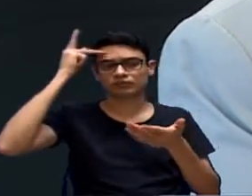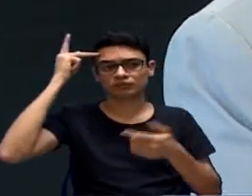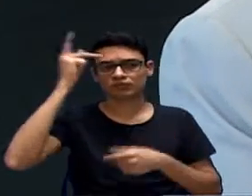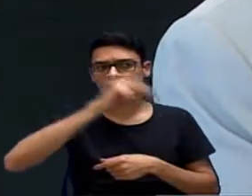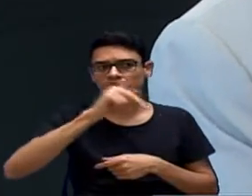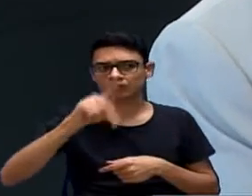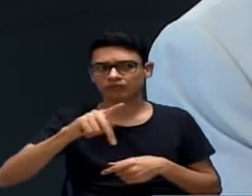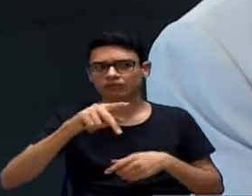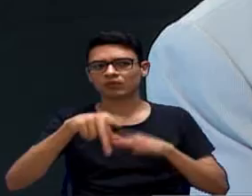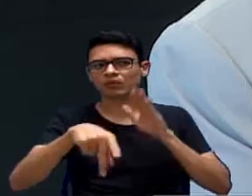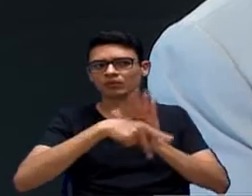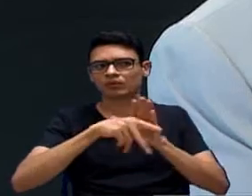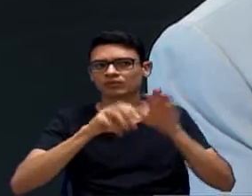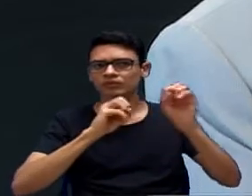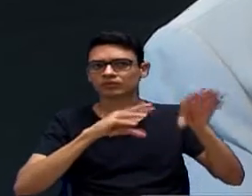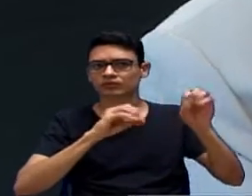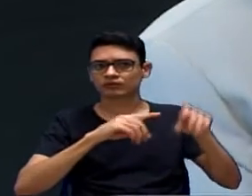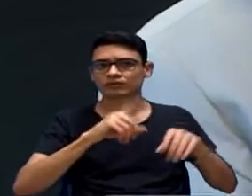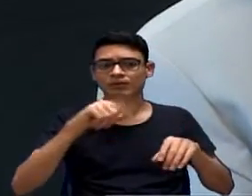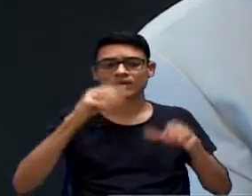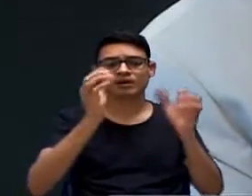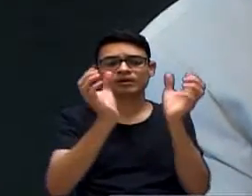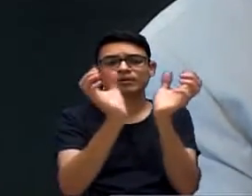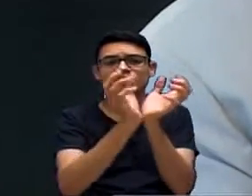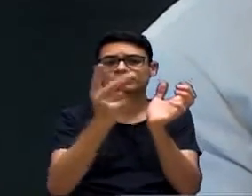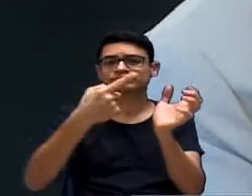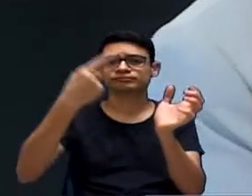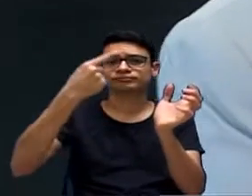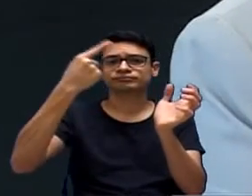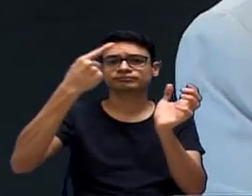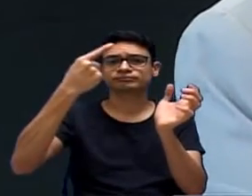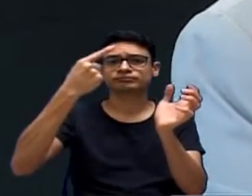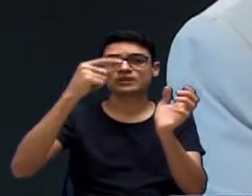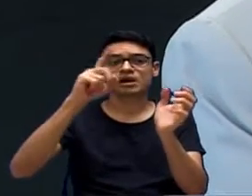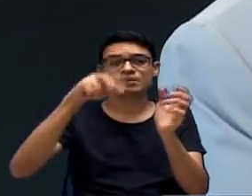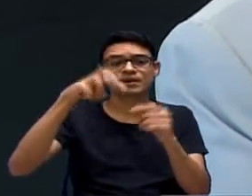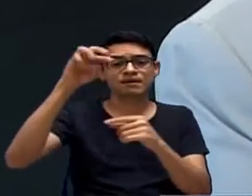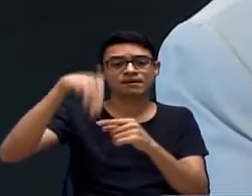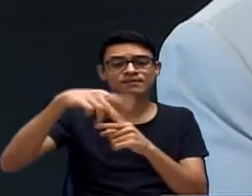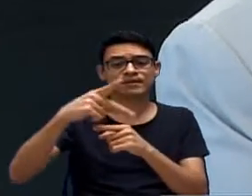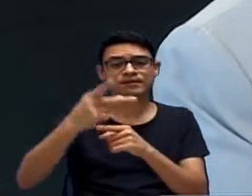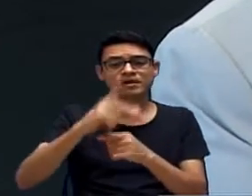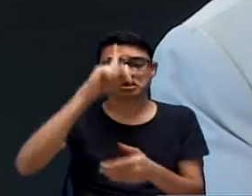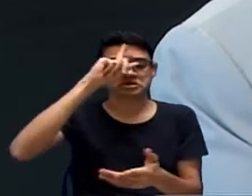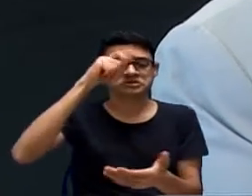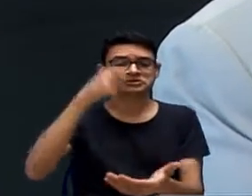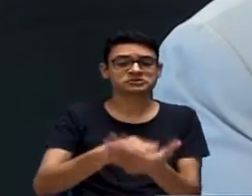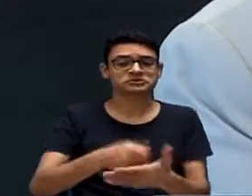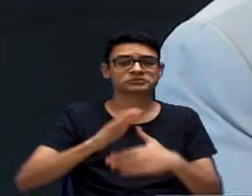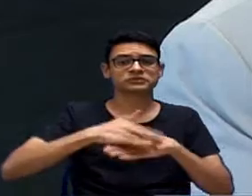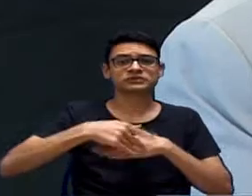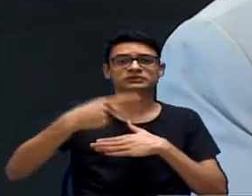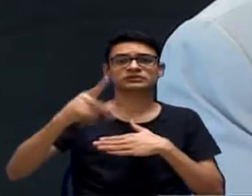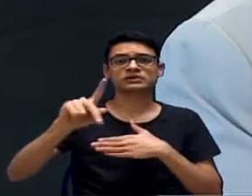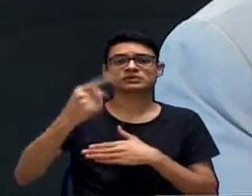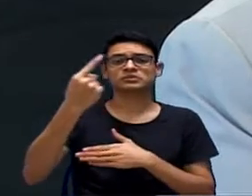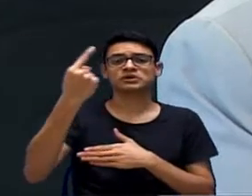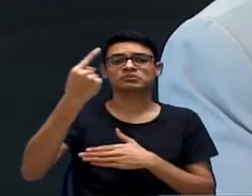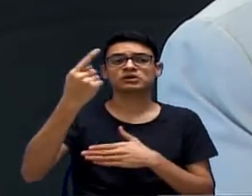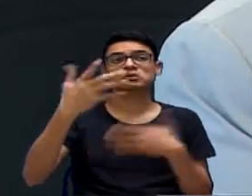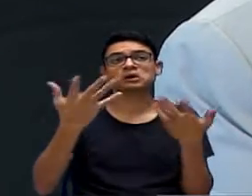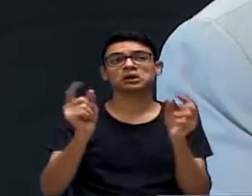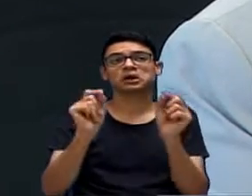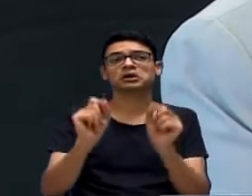que deveriam ser grupos prioritários, mas o Ministério da Saúde é que definiu quem deveria receber primeiro ou não. Mas eu